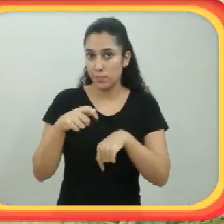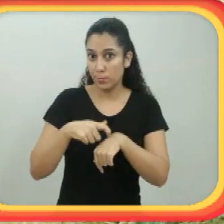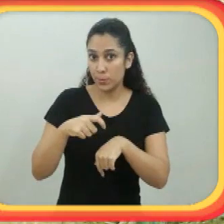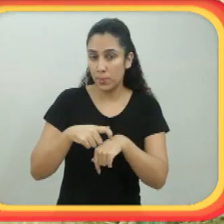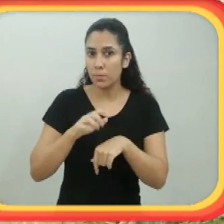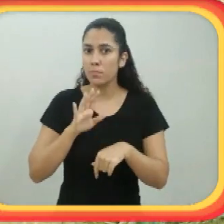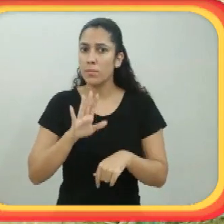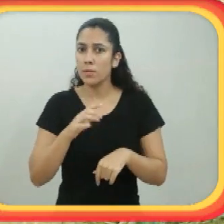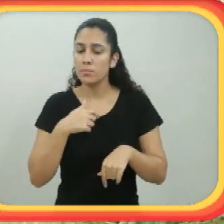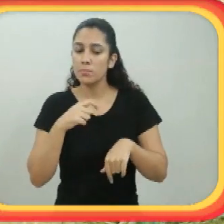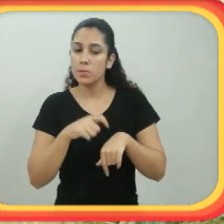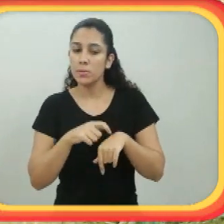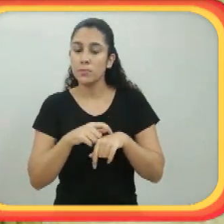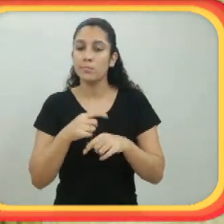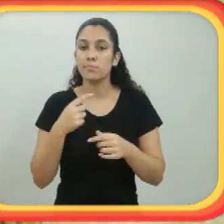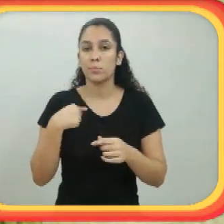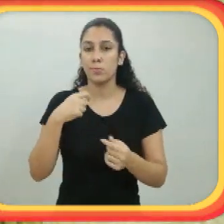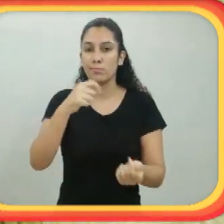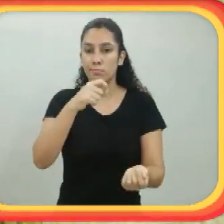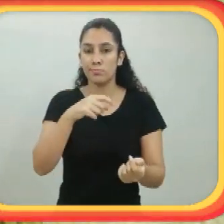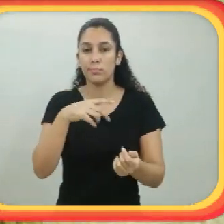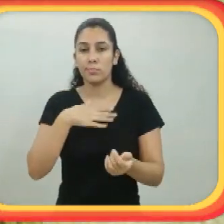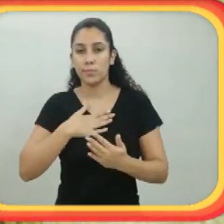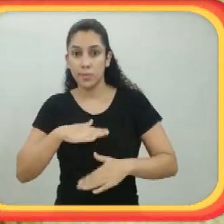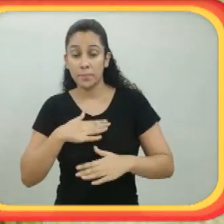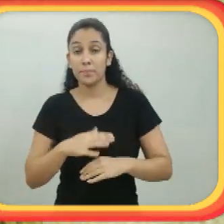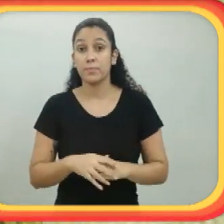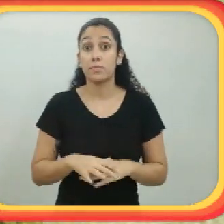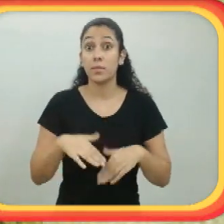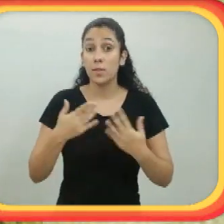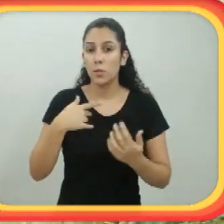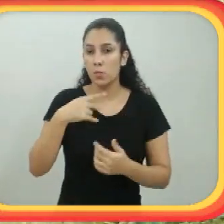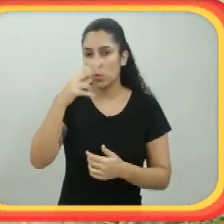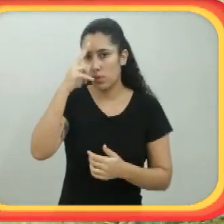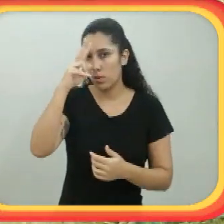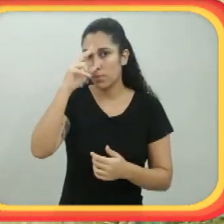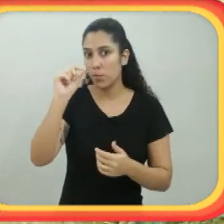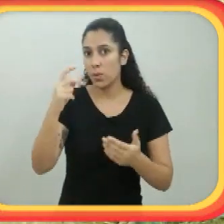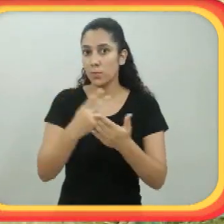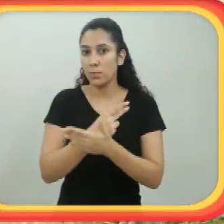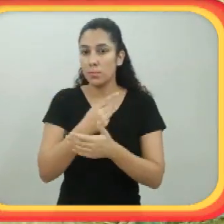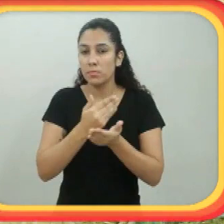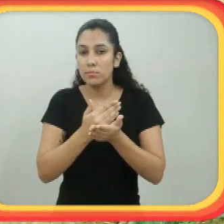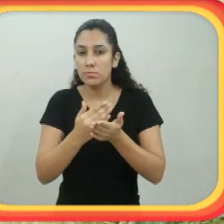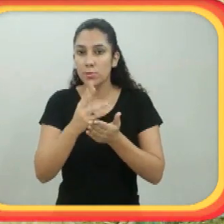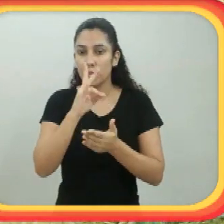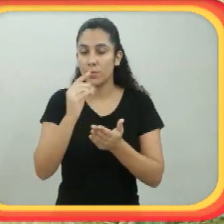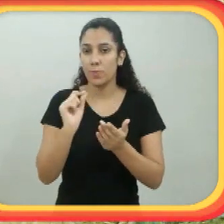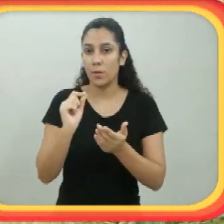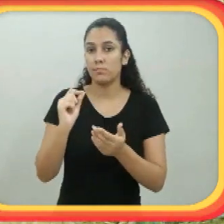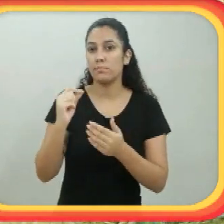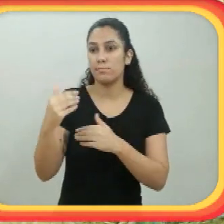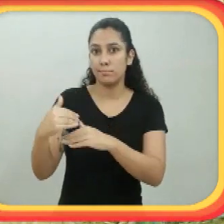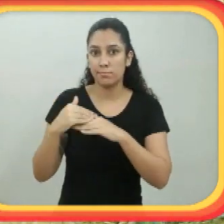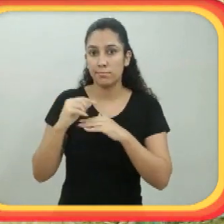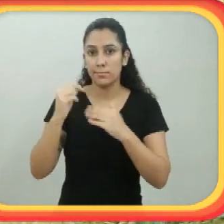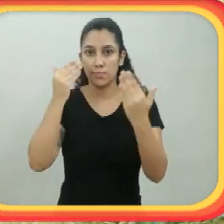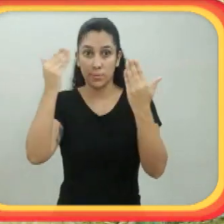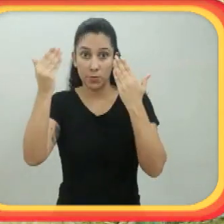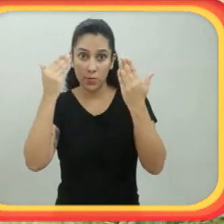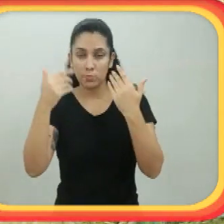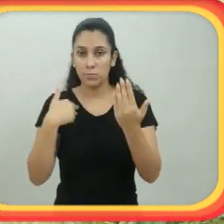acho que logo nos primeiros momentos, que eu deixei de tomar o sedativo. Aí eu lembro que logo nos primeiros dias mandaram um psicólogo